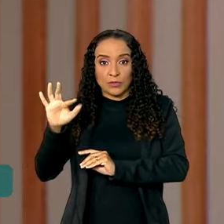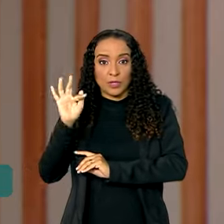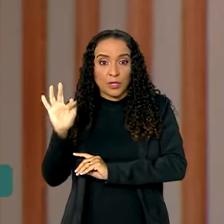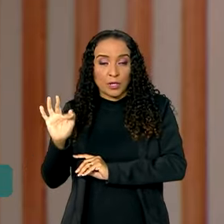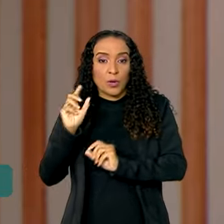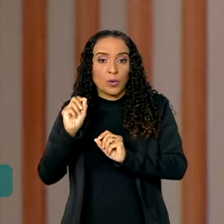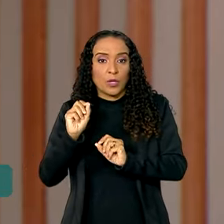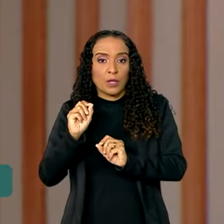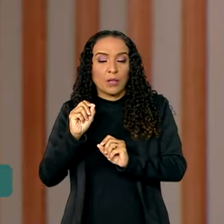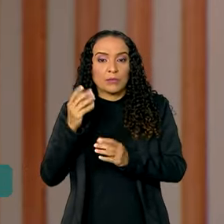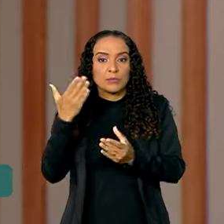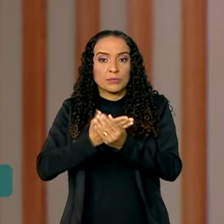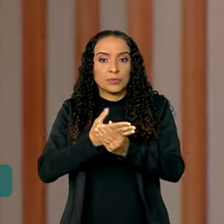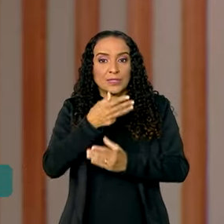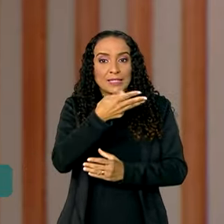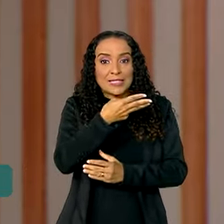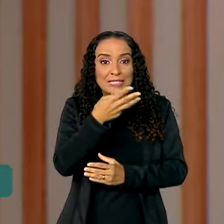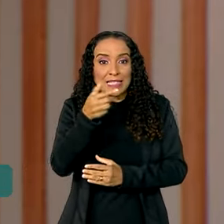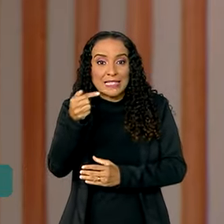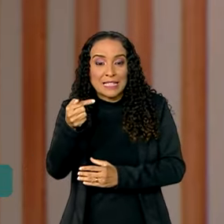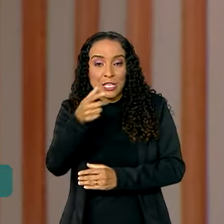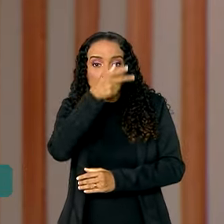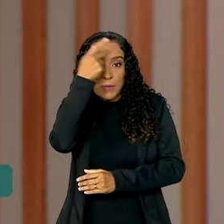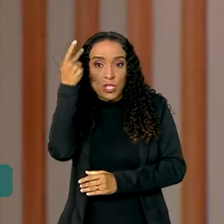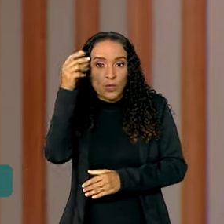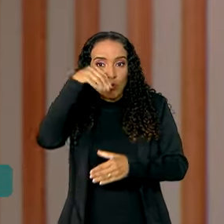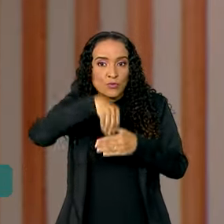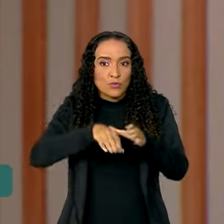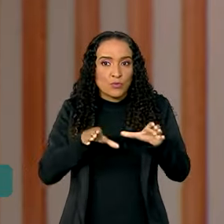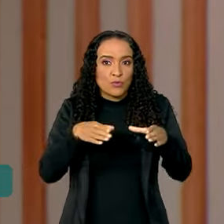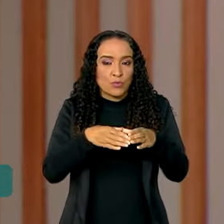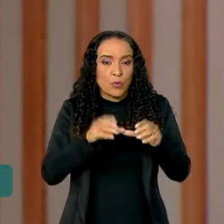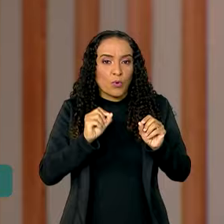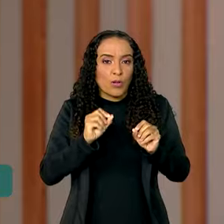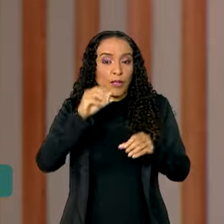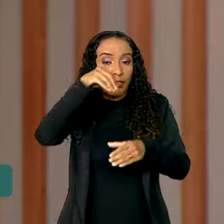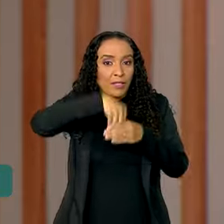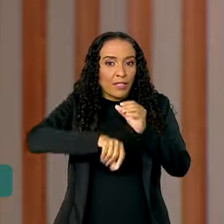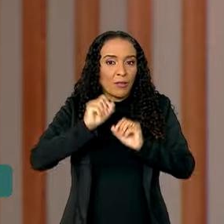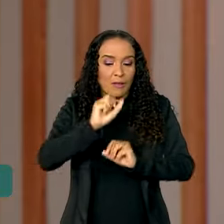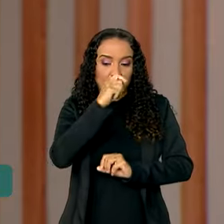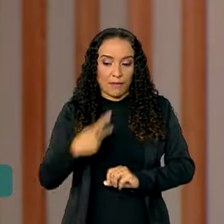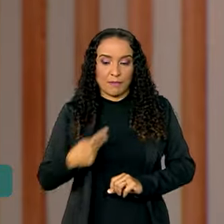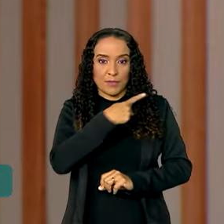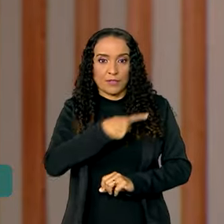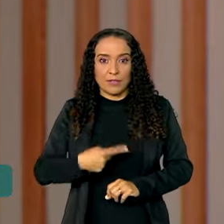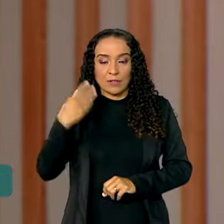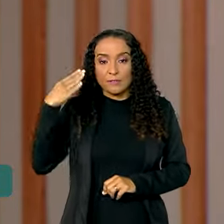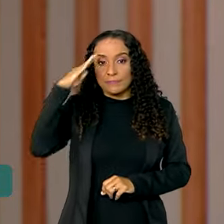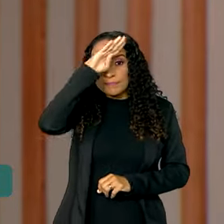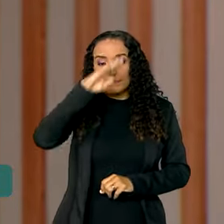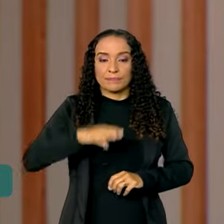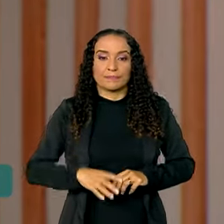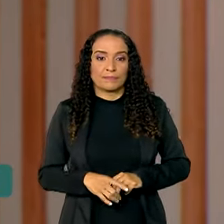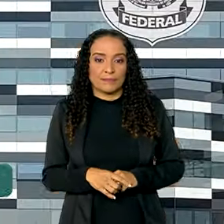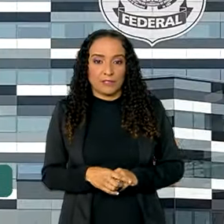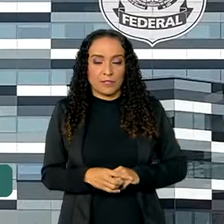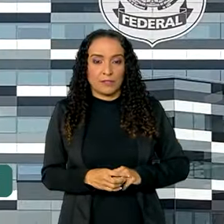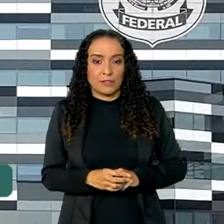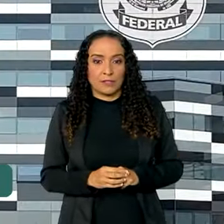Federal com o indiciamento de 37 integrantes, entre eles o ex-presidente da República, Jair Bolsonaro.